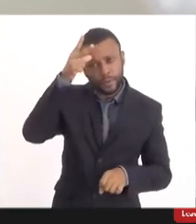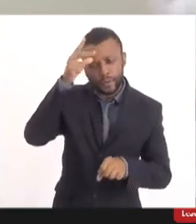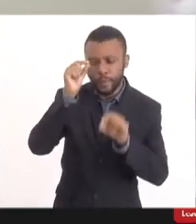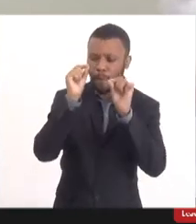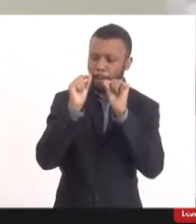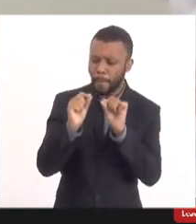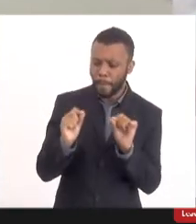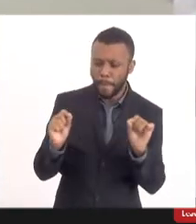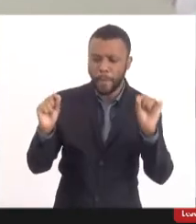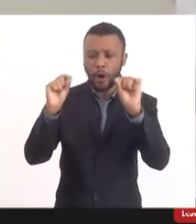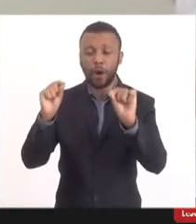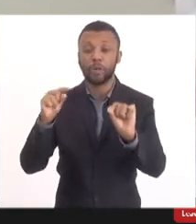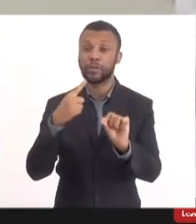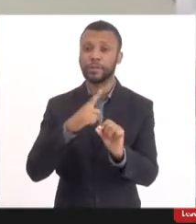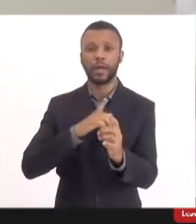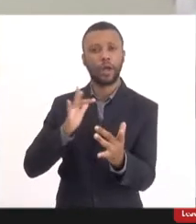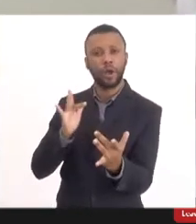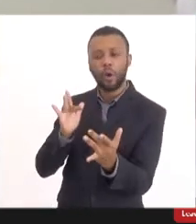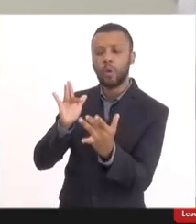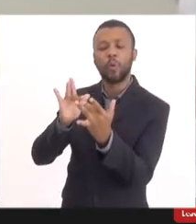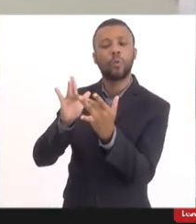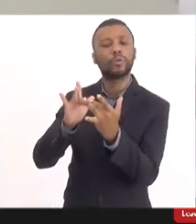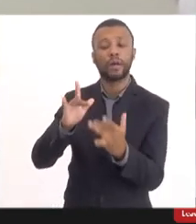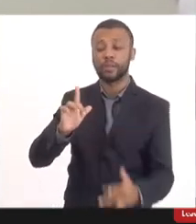contato com a gerência de imunizações